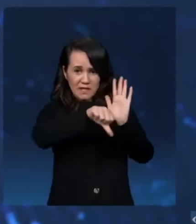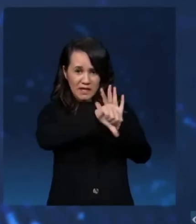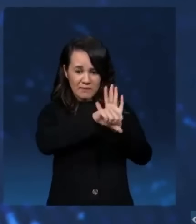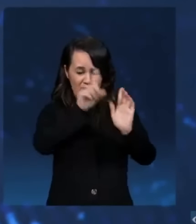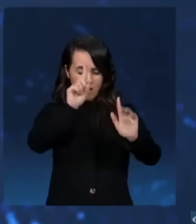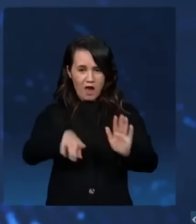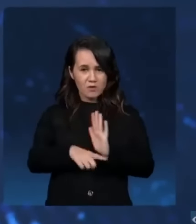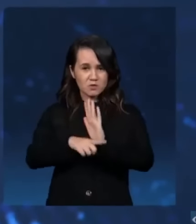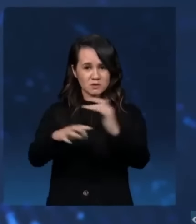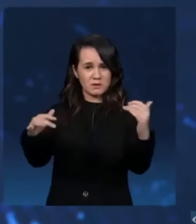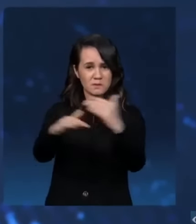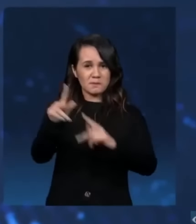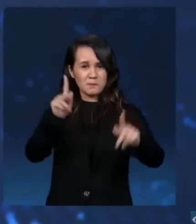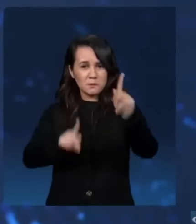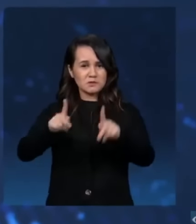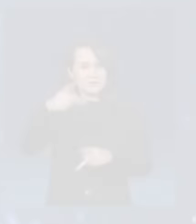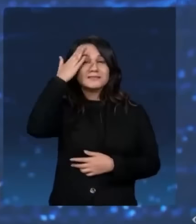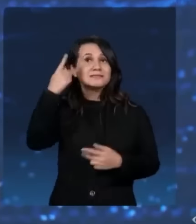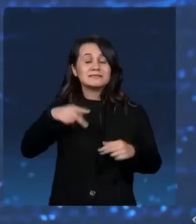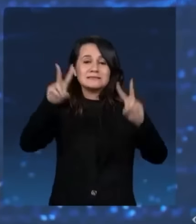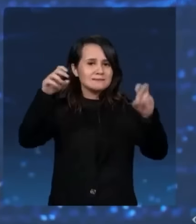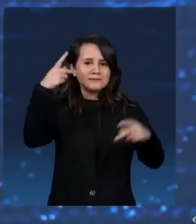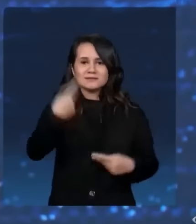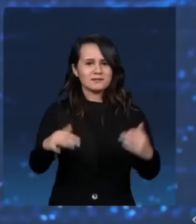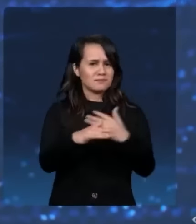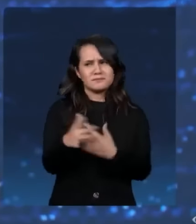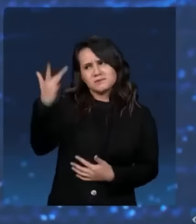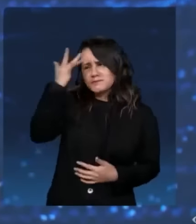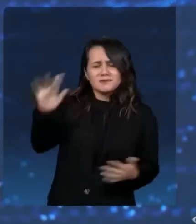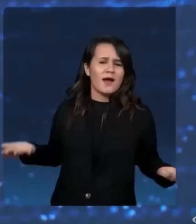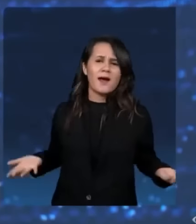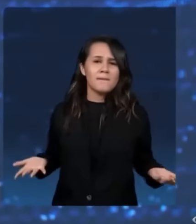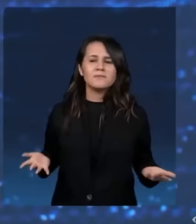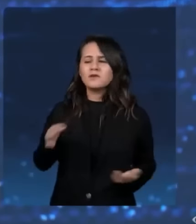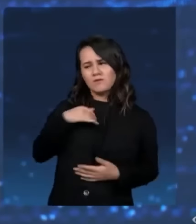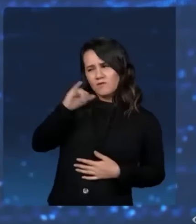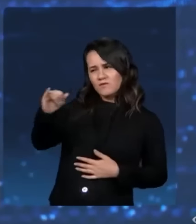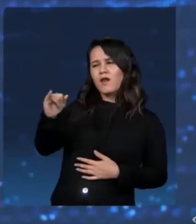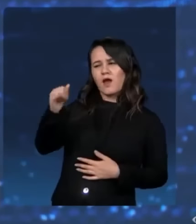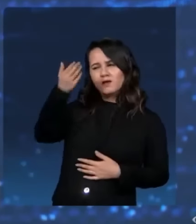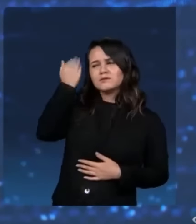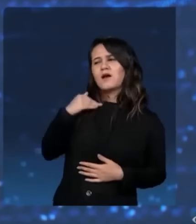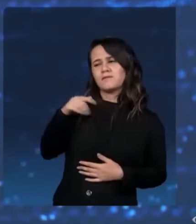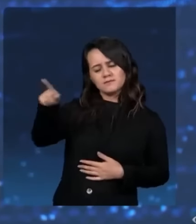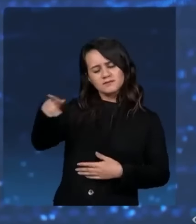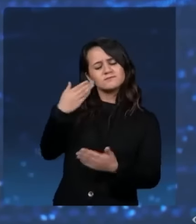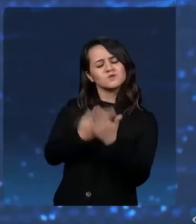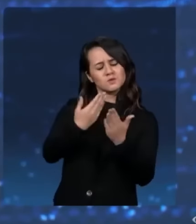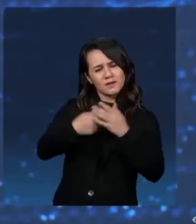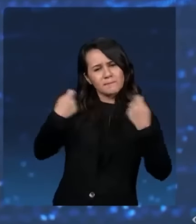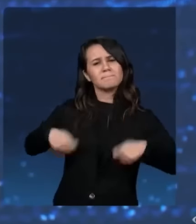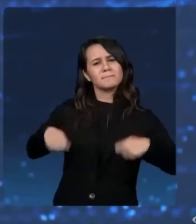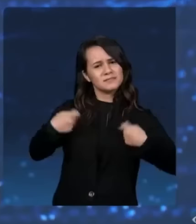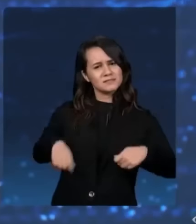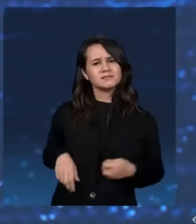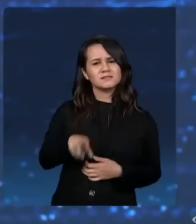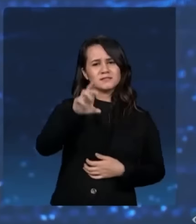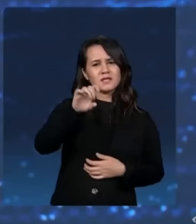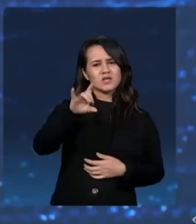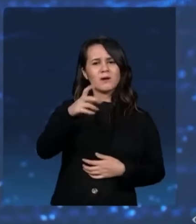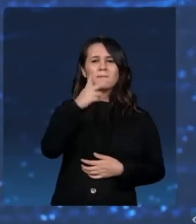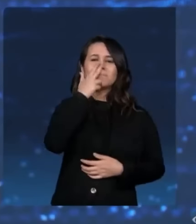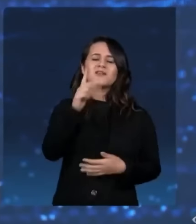para fazer política pública em segurança? Ô, Tabata, deixa eu te falar uma coisa. Você precisa estudar além da headline. Você parece até uma